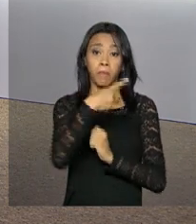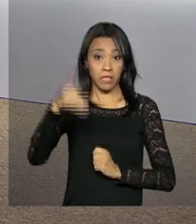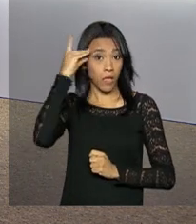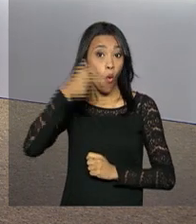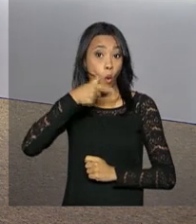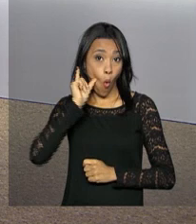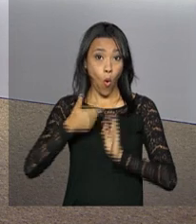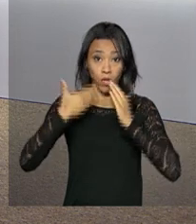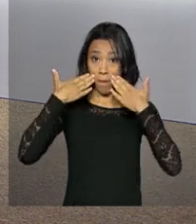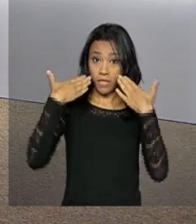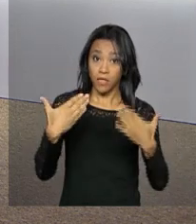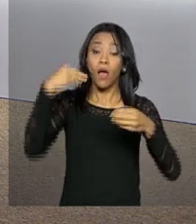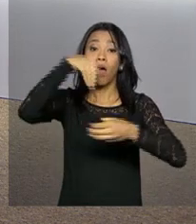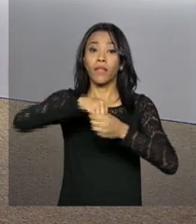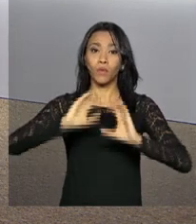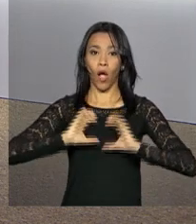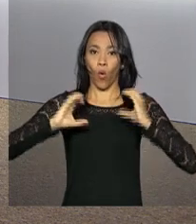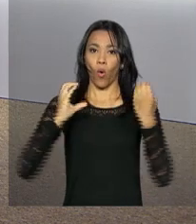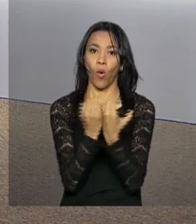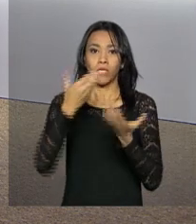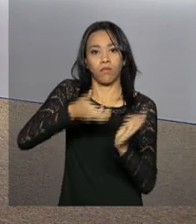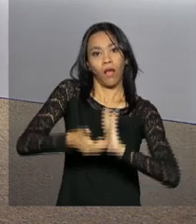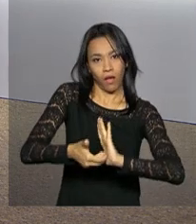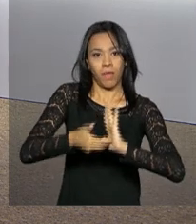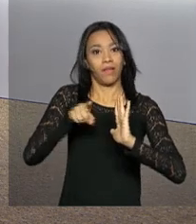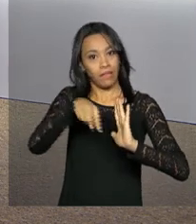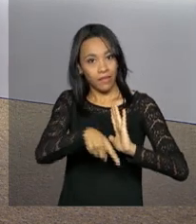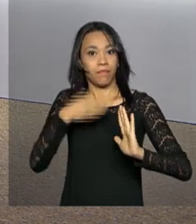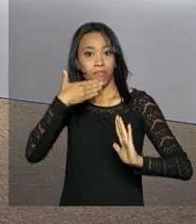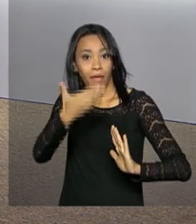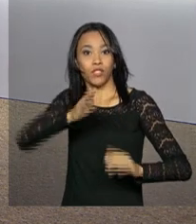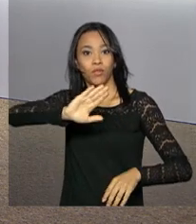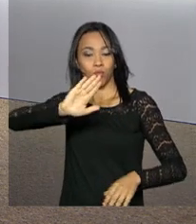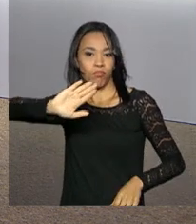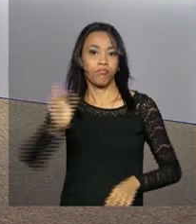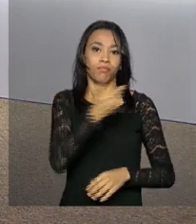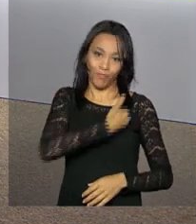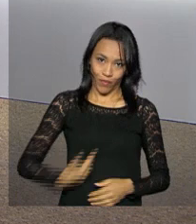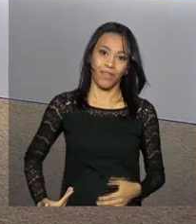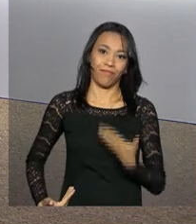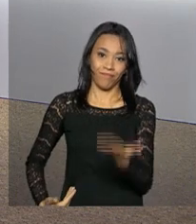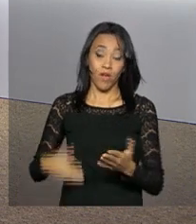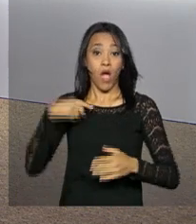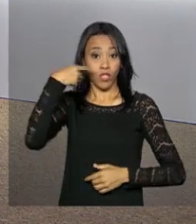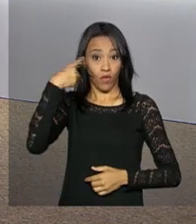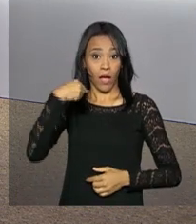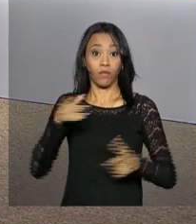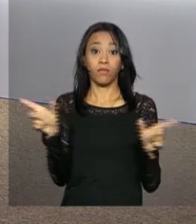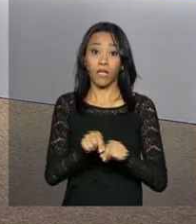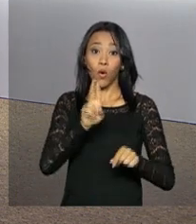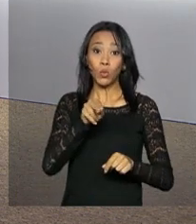ontem à comissão da Câmara dos Deputados que analisa o pedido de impedimento dela. O advogado-geral da União, o ministro José Eduardo